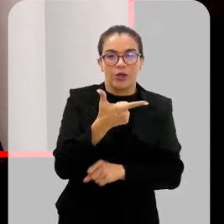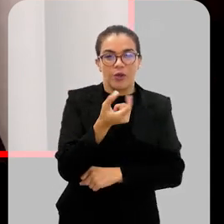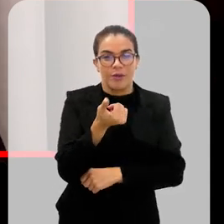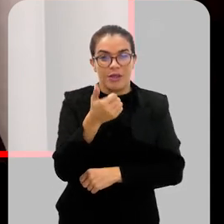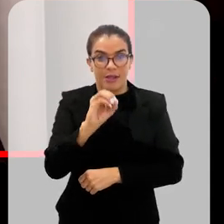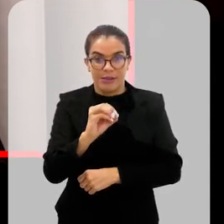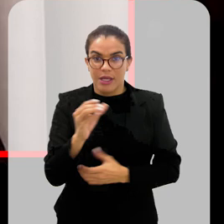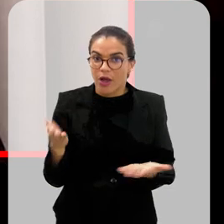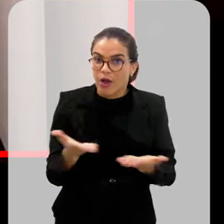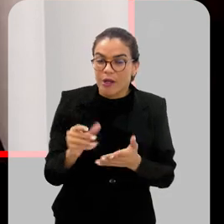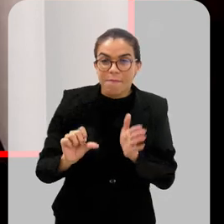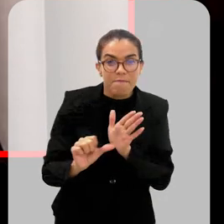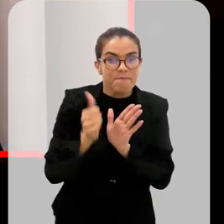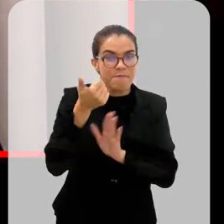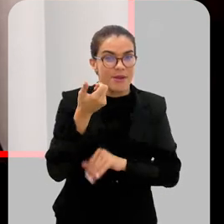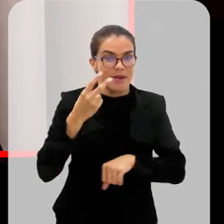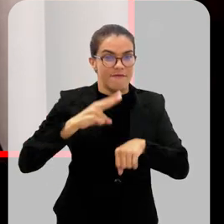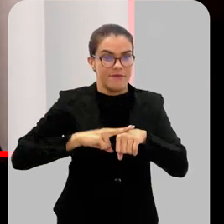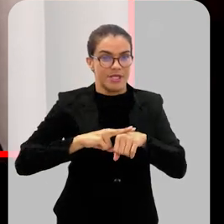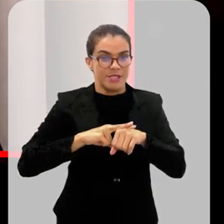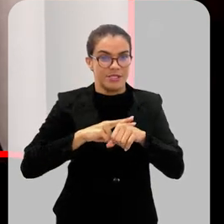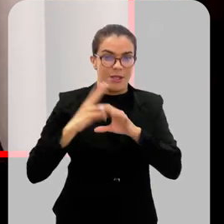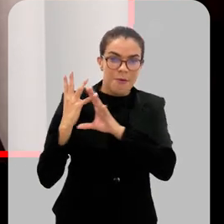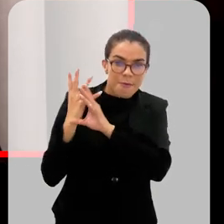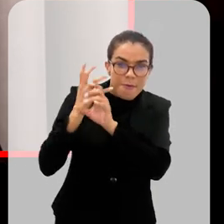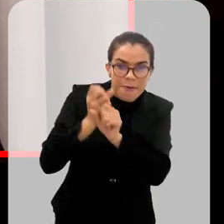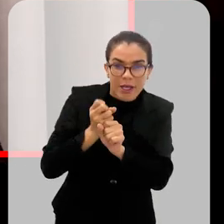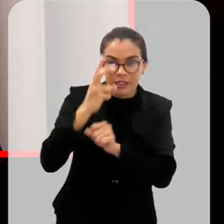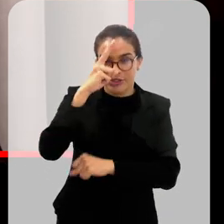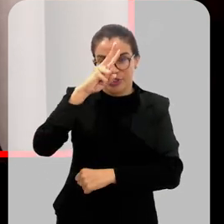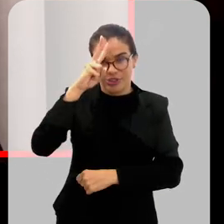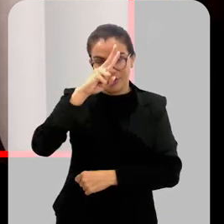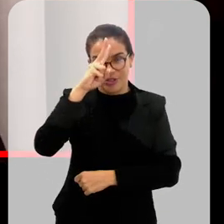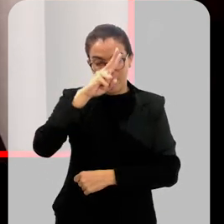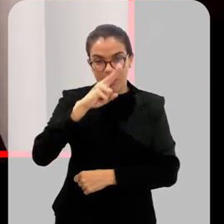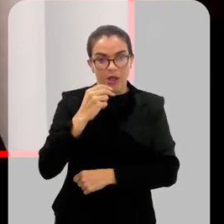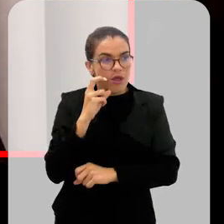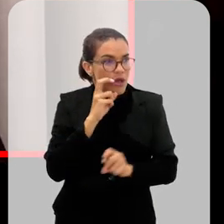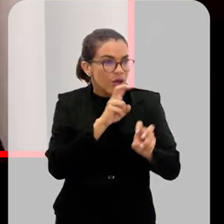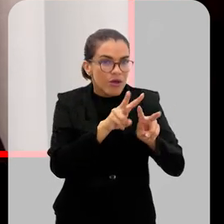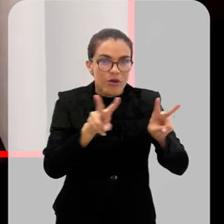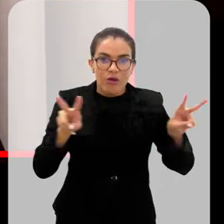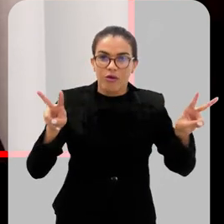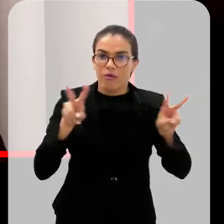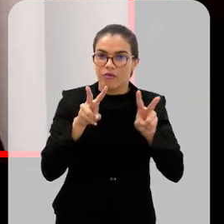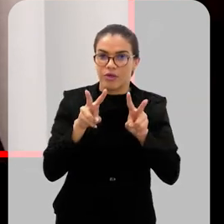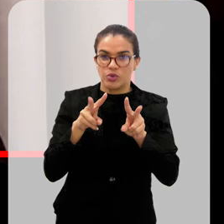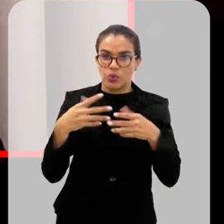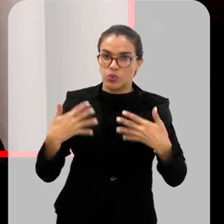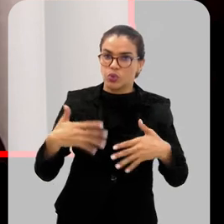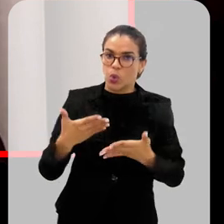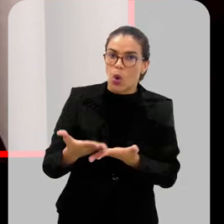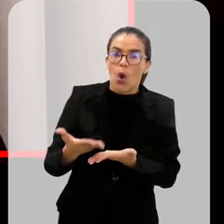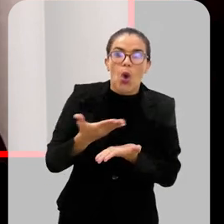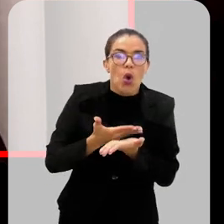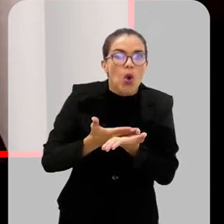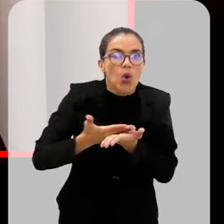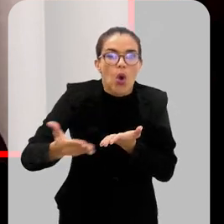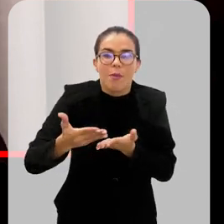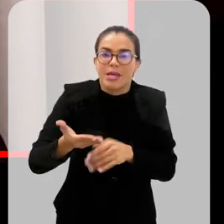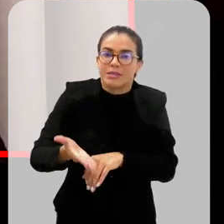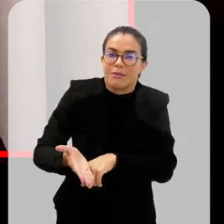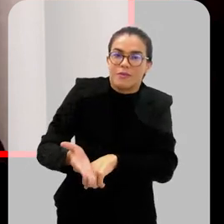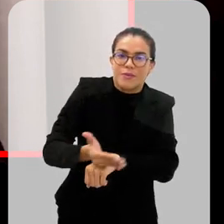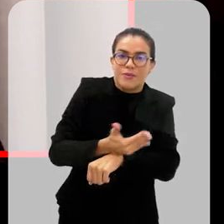dizer que é a primeira vez na história que eu vejo a onda de casos começar tão cedo.